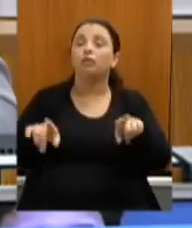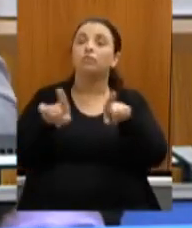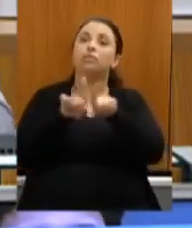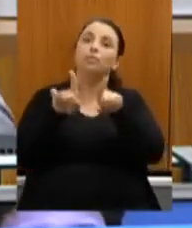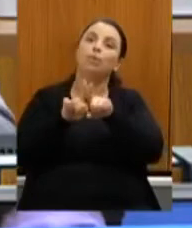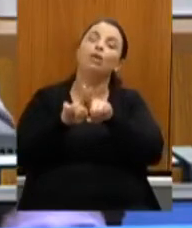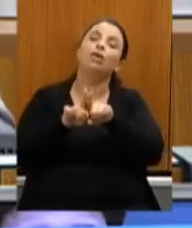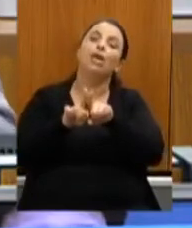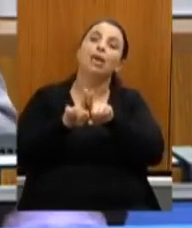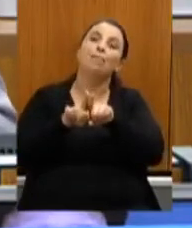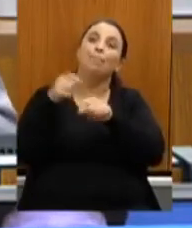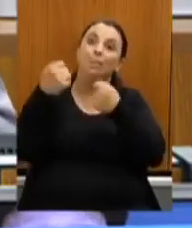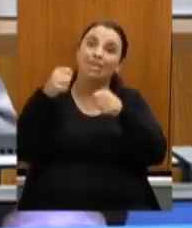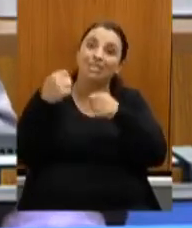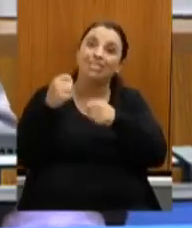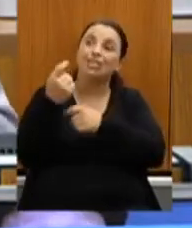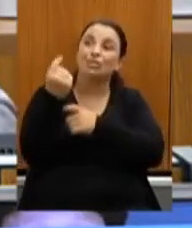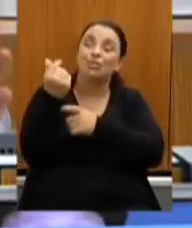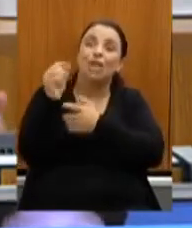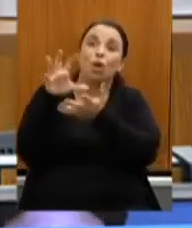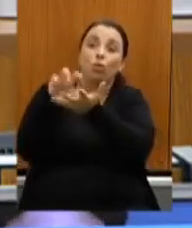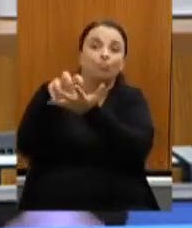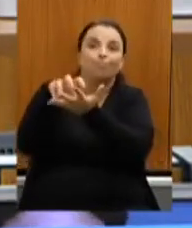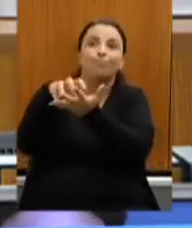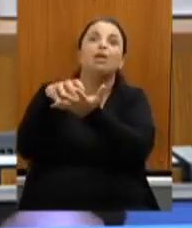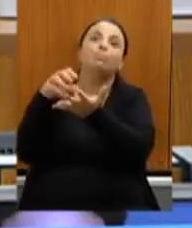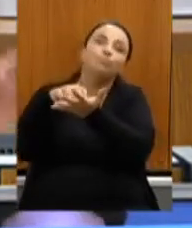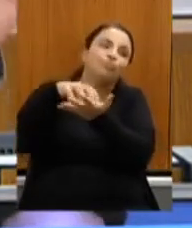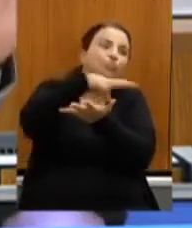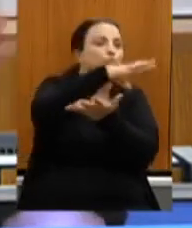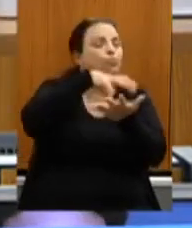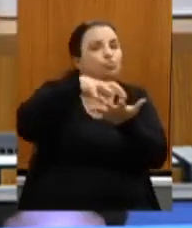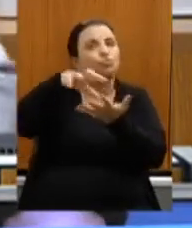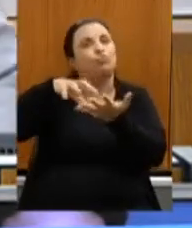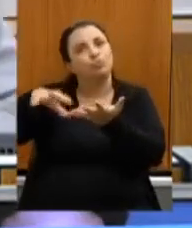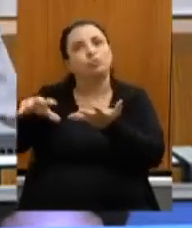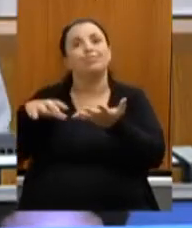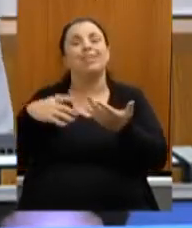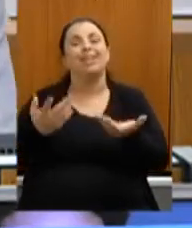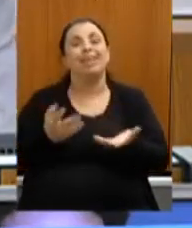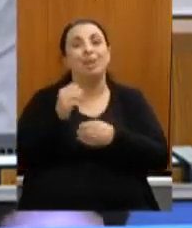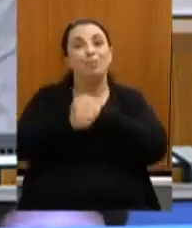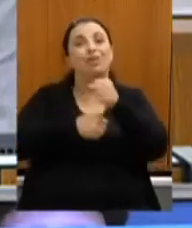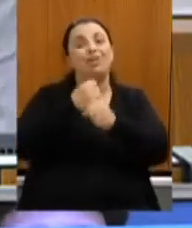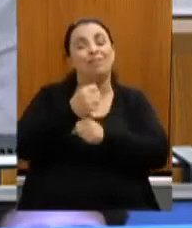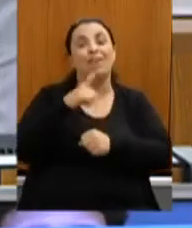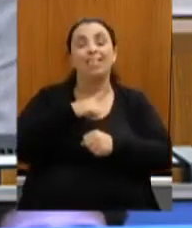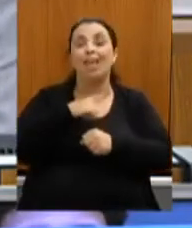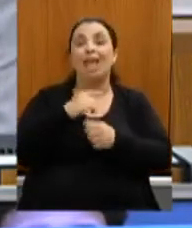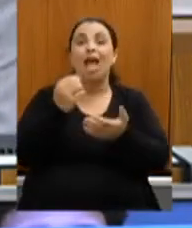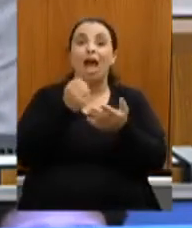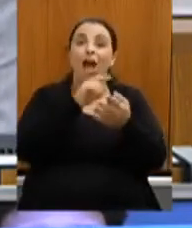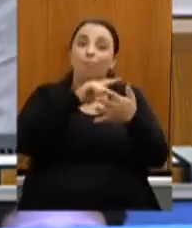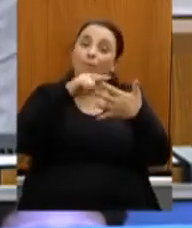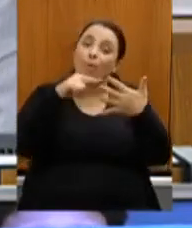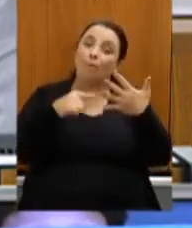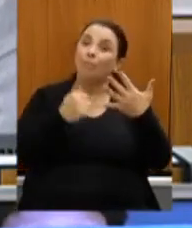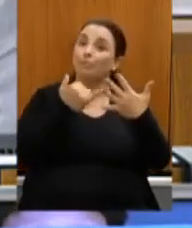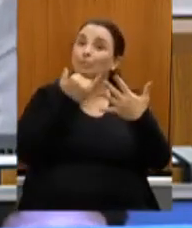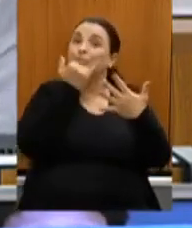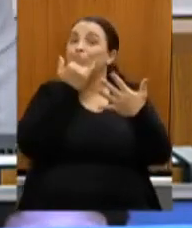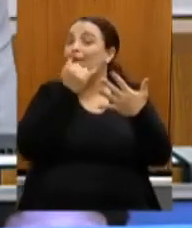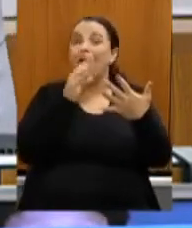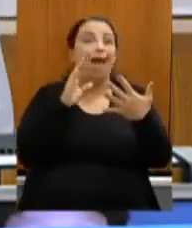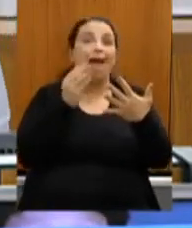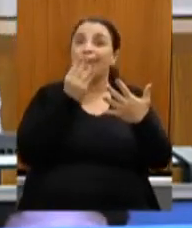descentralização e temos e para o ano que vem o norte nós temos algumas surpresas interessantes que eu não posso revelar porque são